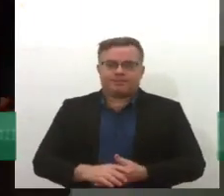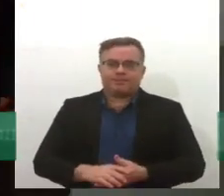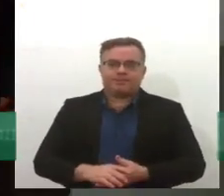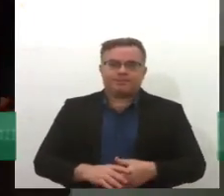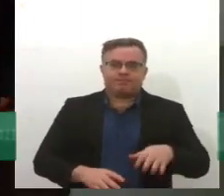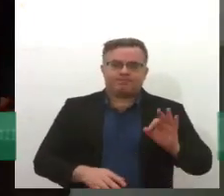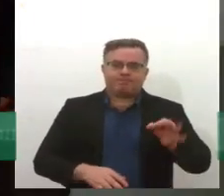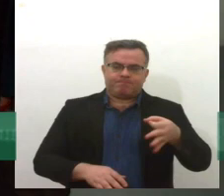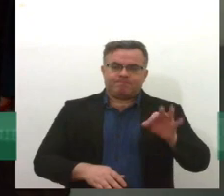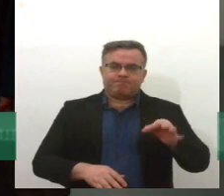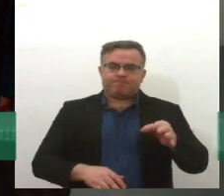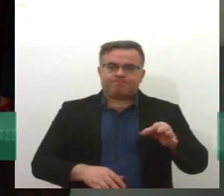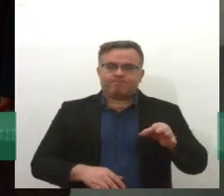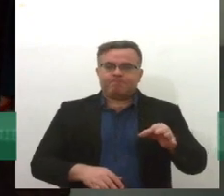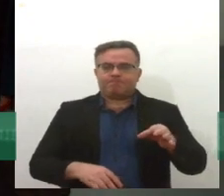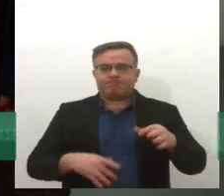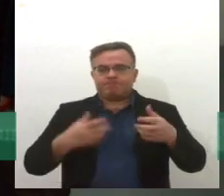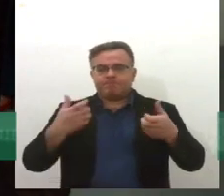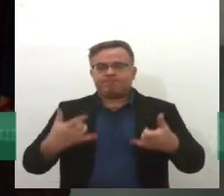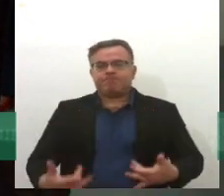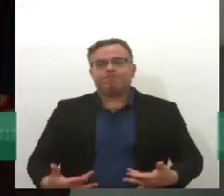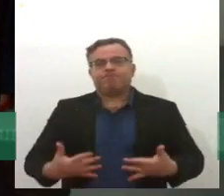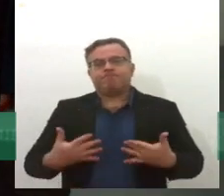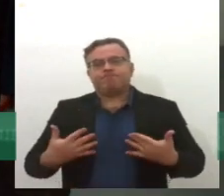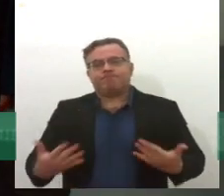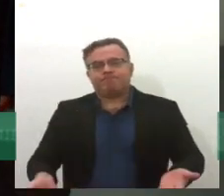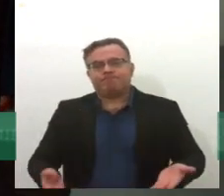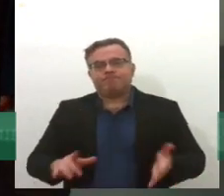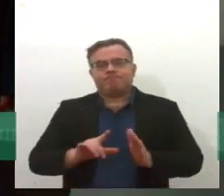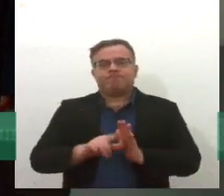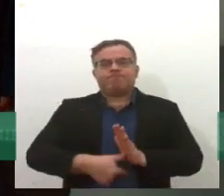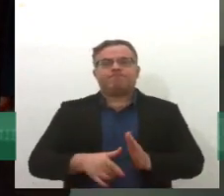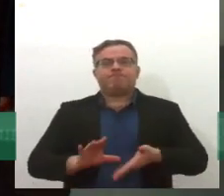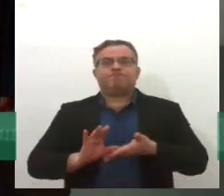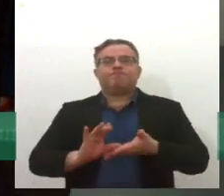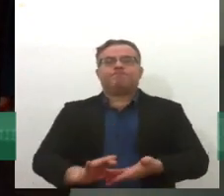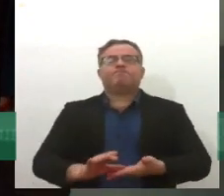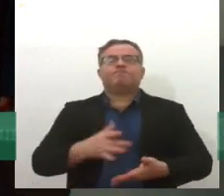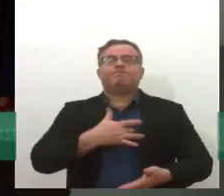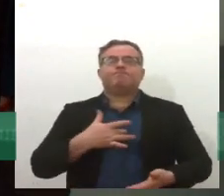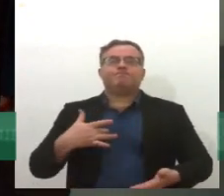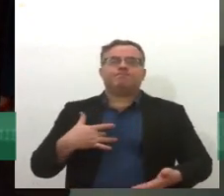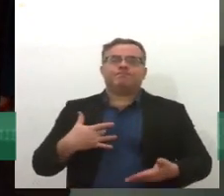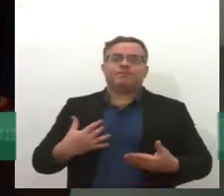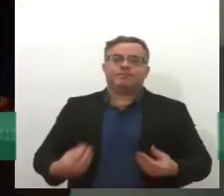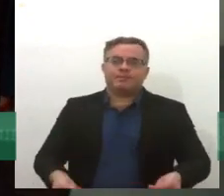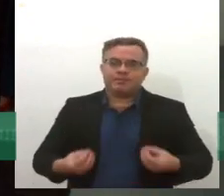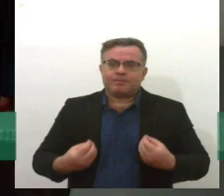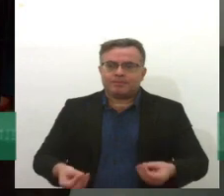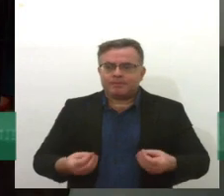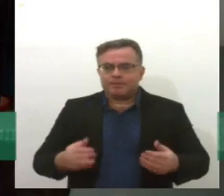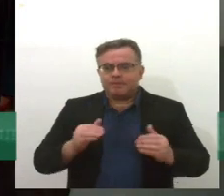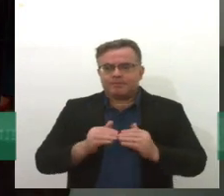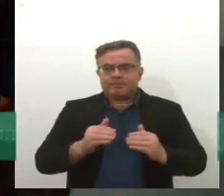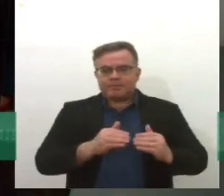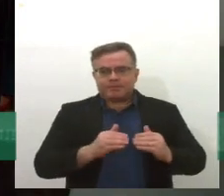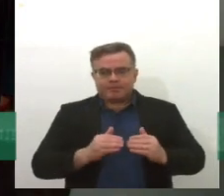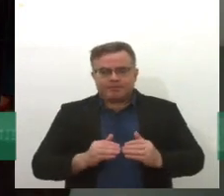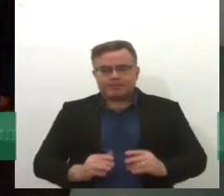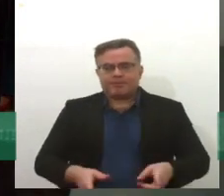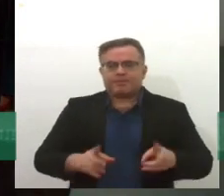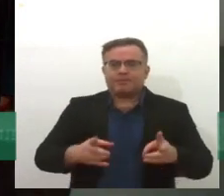aí, né, a esse atraso também de investimentos na saúde mental, de acordo com o Atlas de Saúde Mental